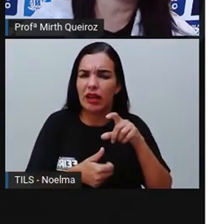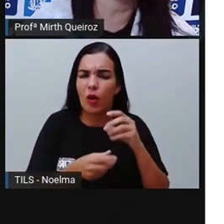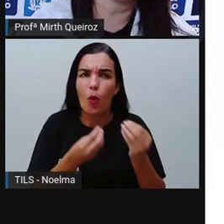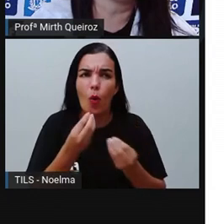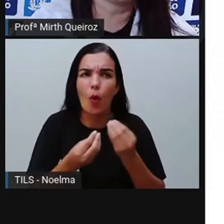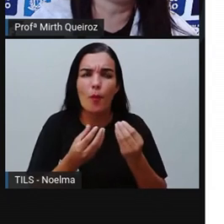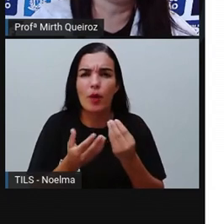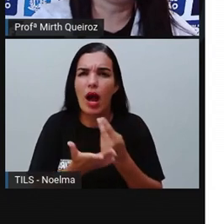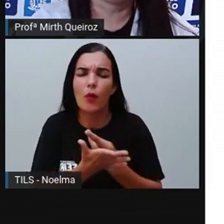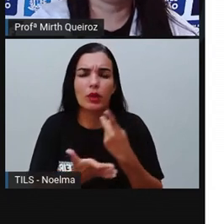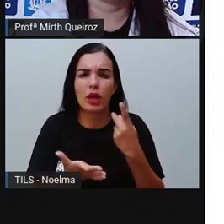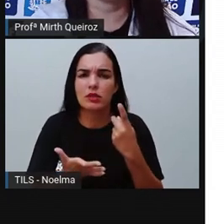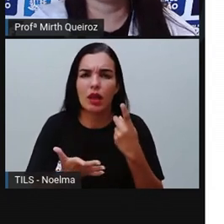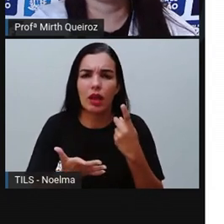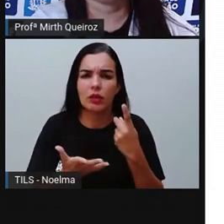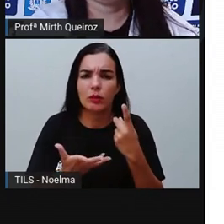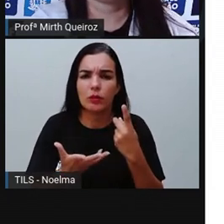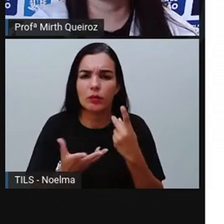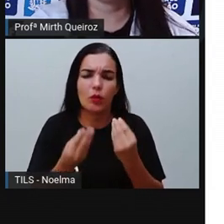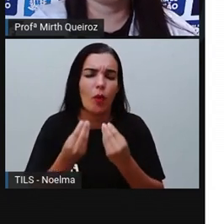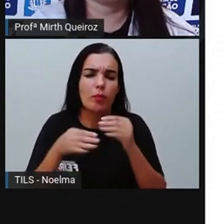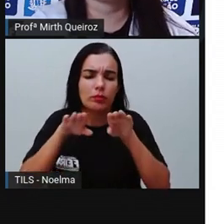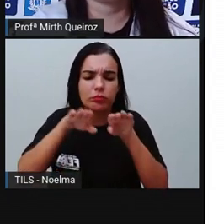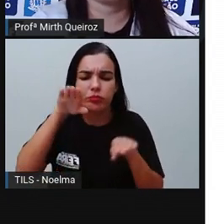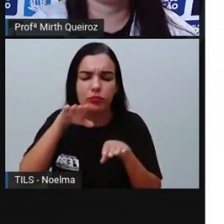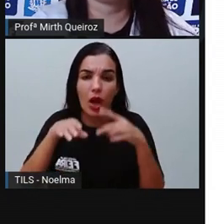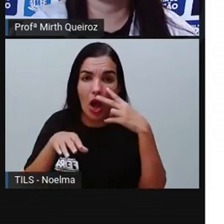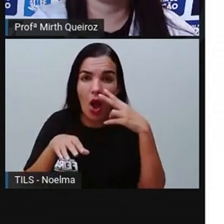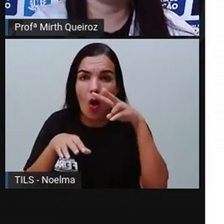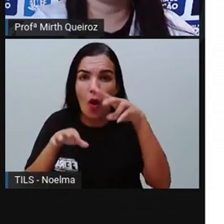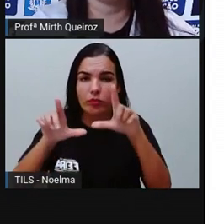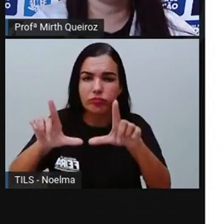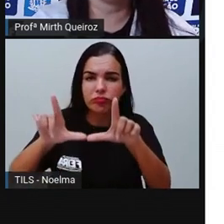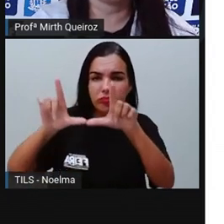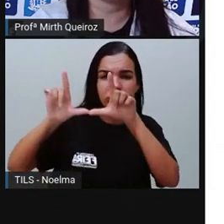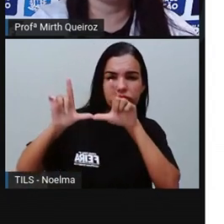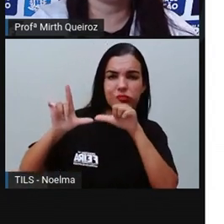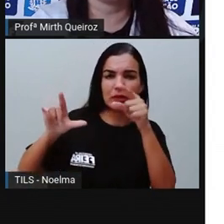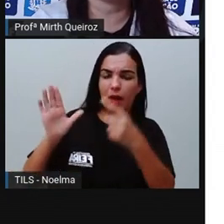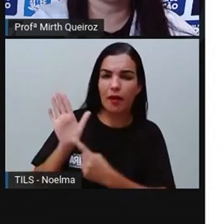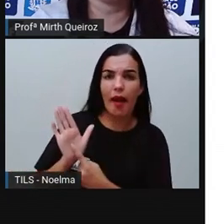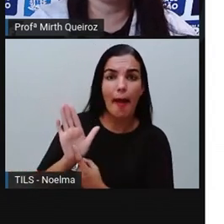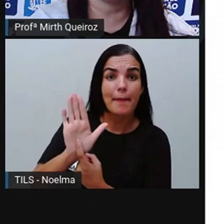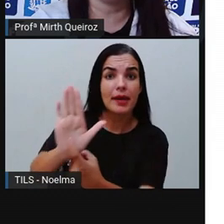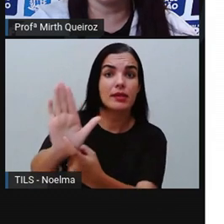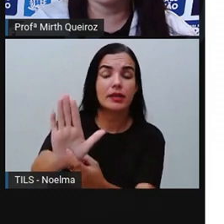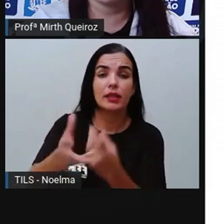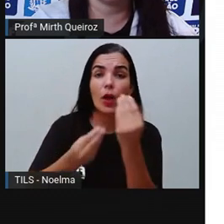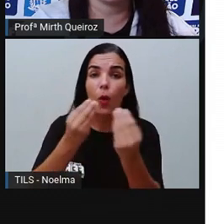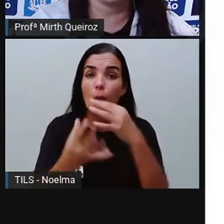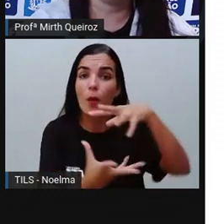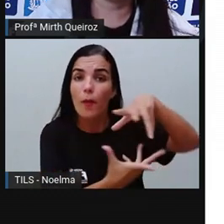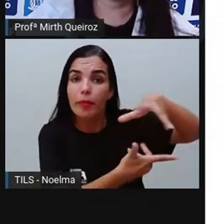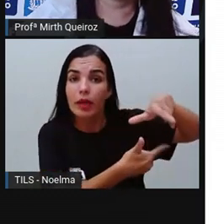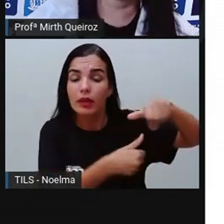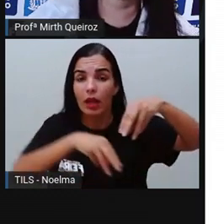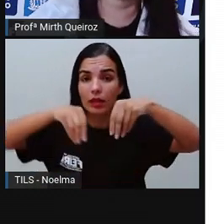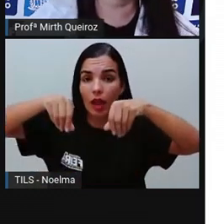forma está acontecendo? Olhe bem, essa imagem representa o que o nosso planeta está vivendo no momento.